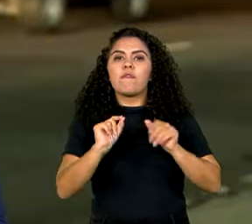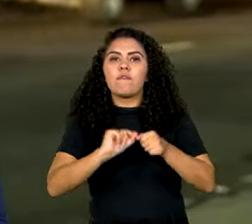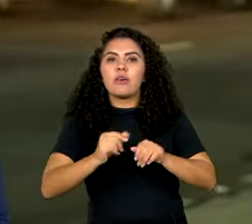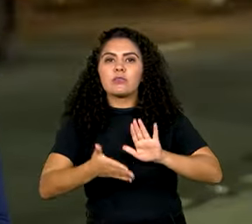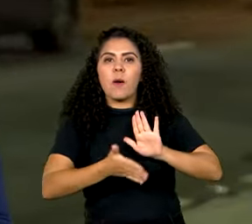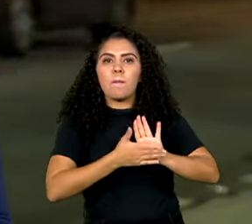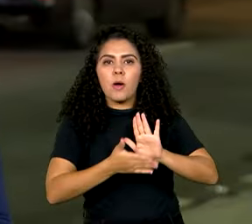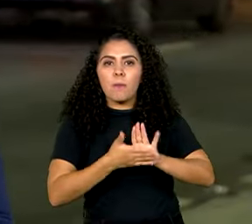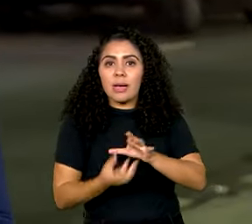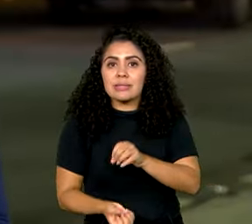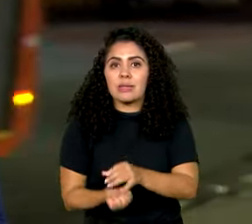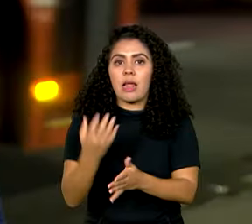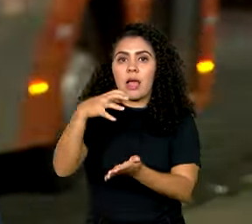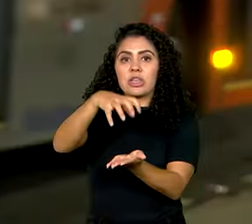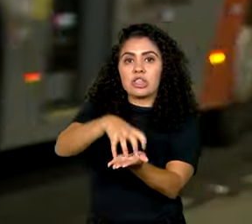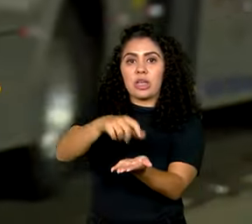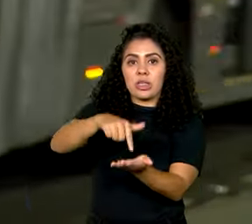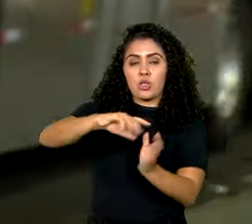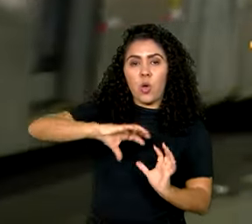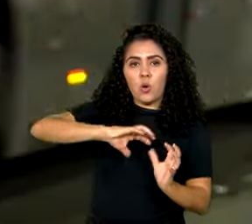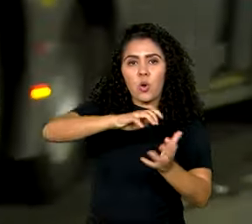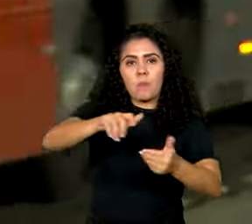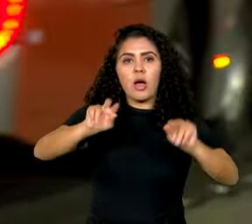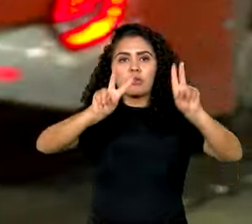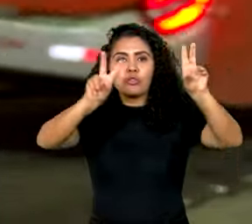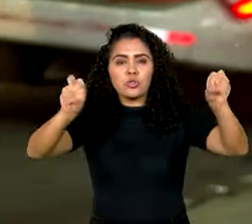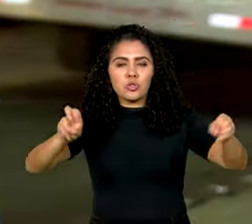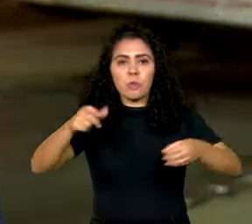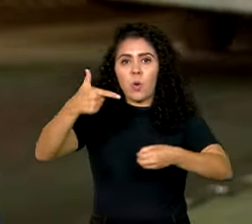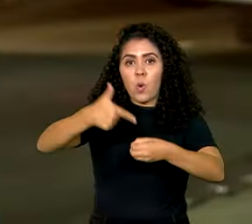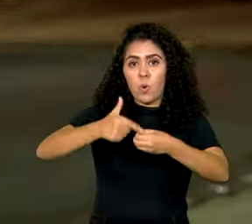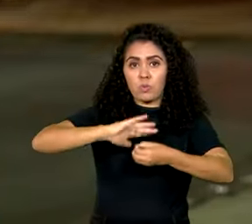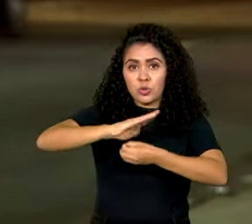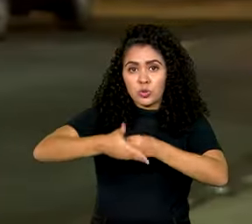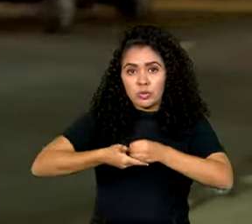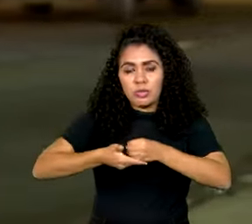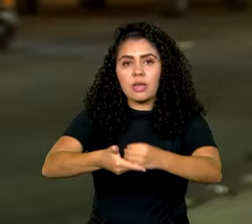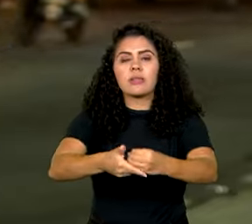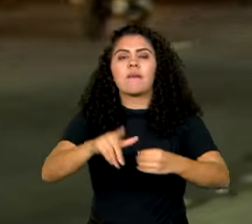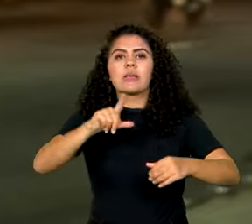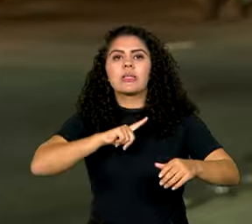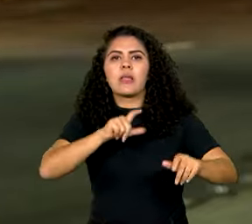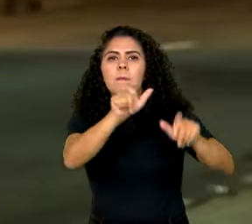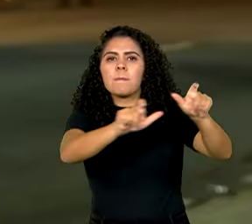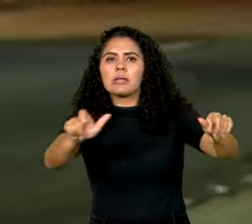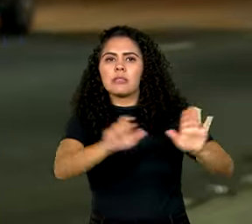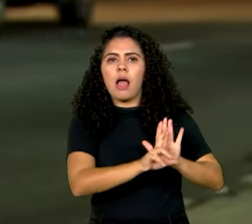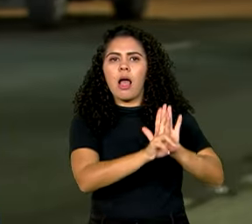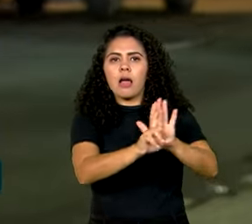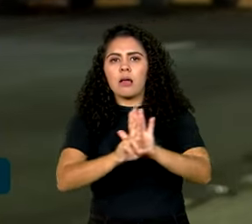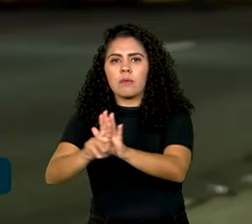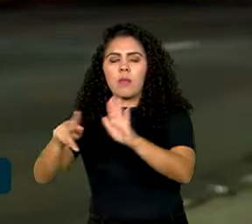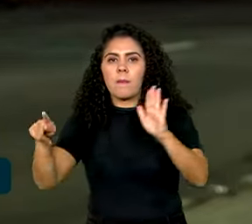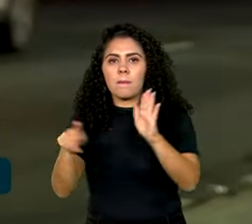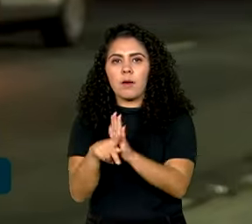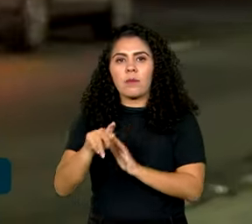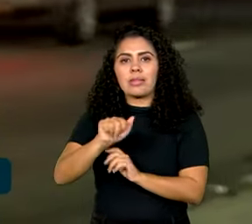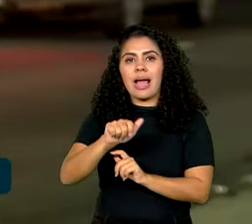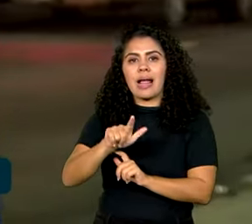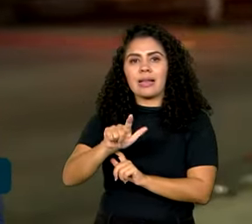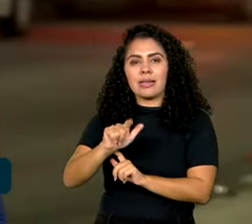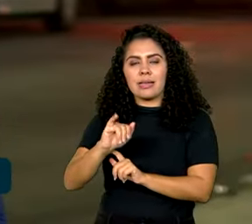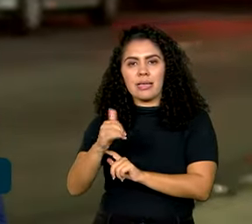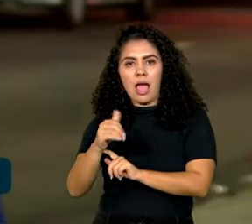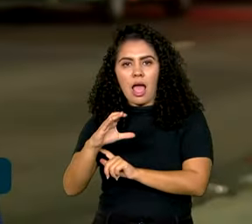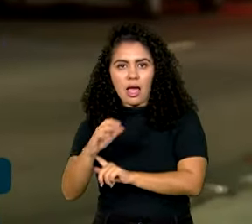agência global de biocombustíveis. Foi durante uma reunião com autoridades da Aliança Global de Biocombustíveis.